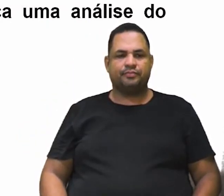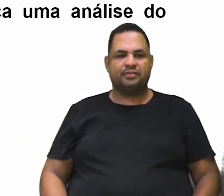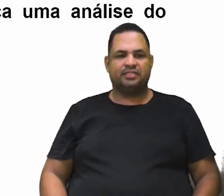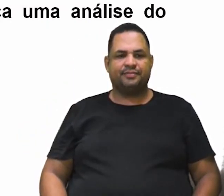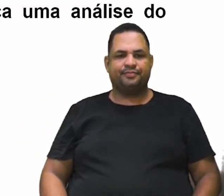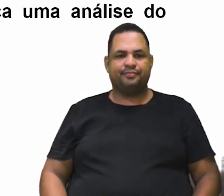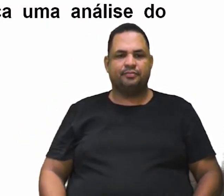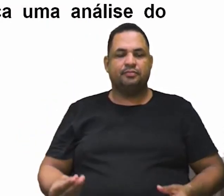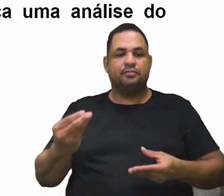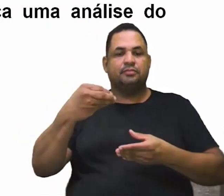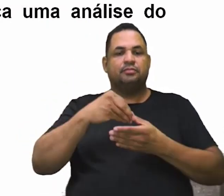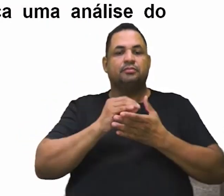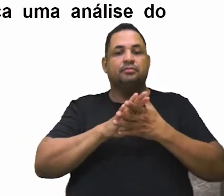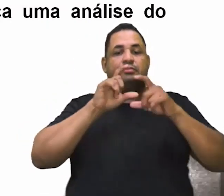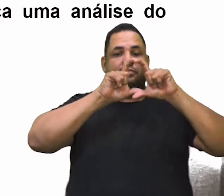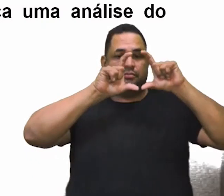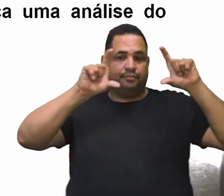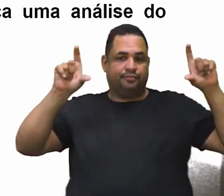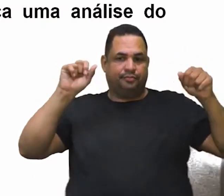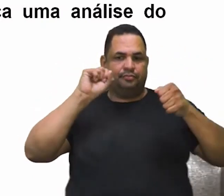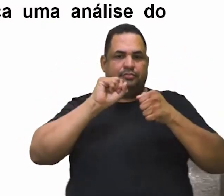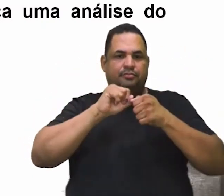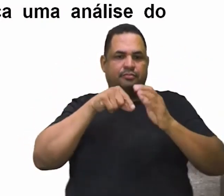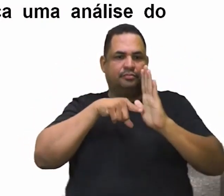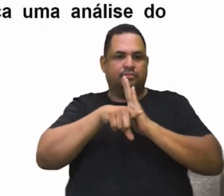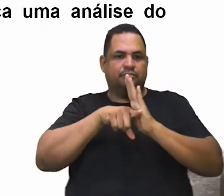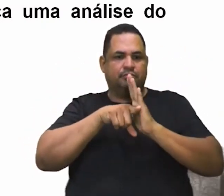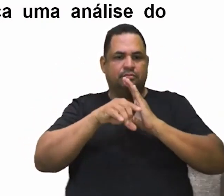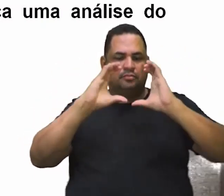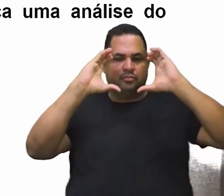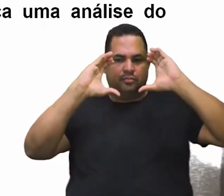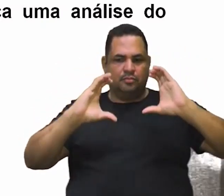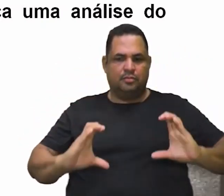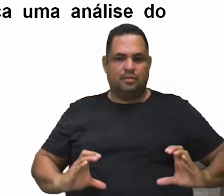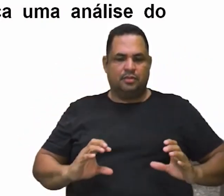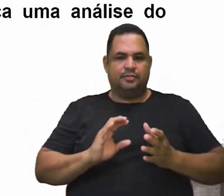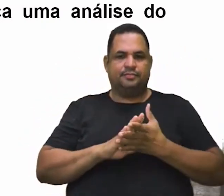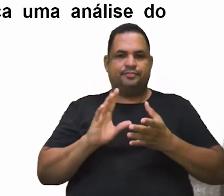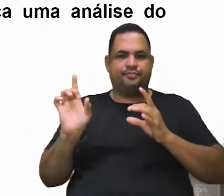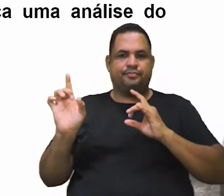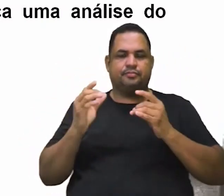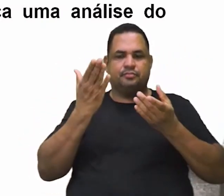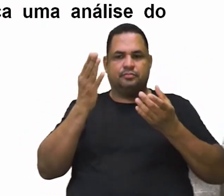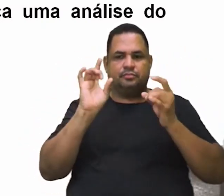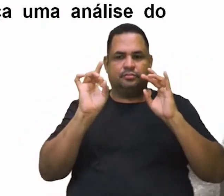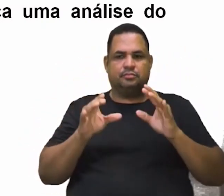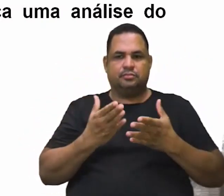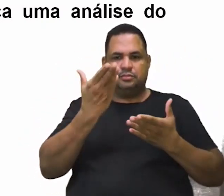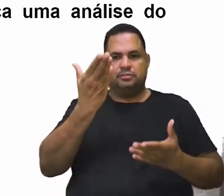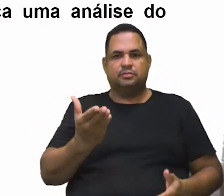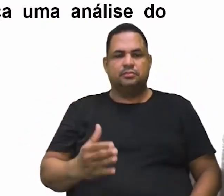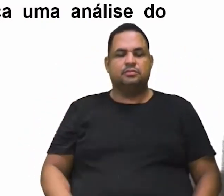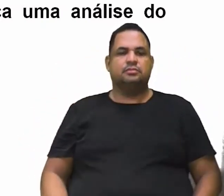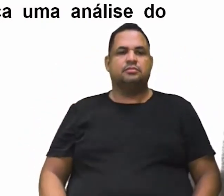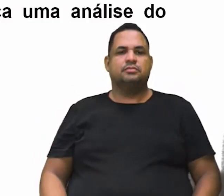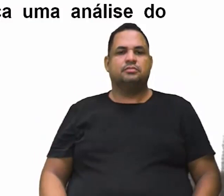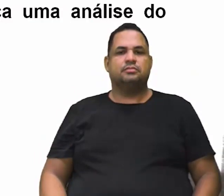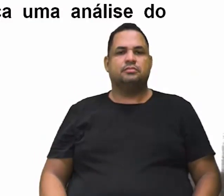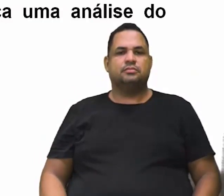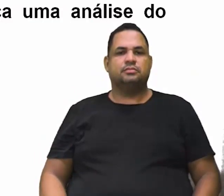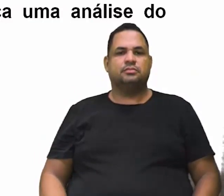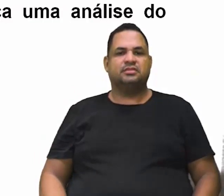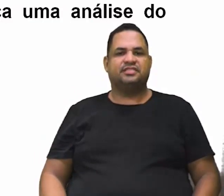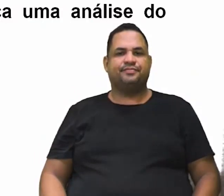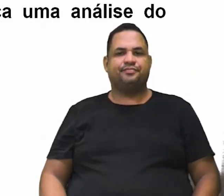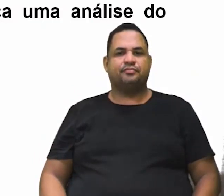De acordo com o enunciado acima, faça uma análise do comportamento de candidato deles, de ambos os candidatos.